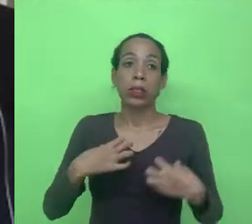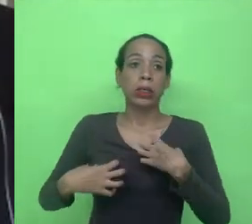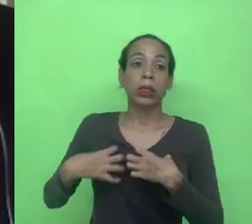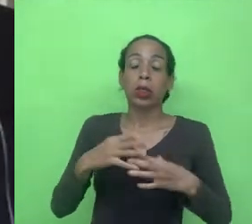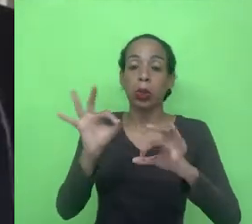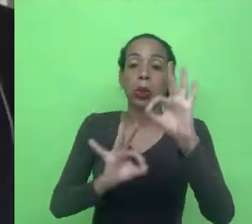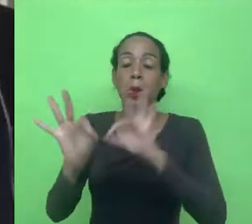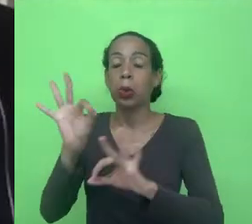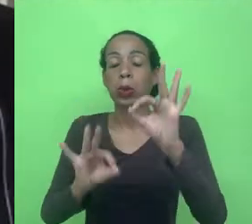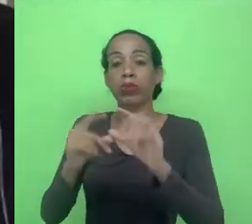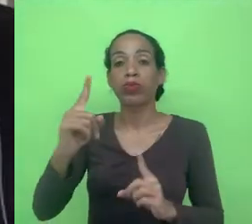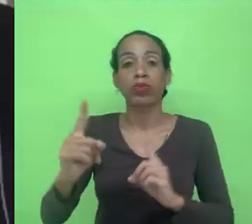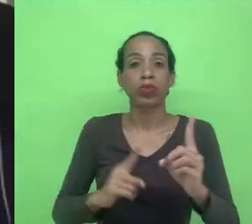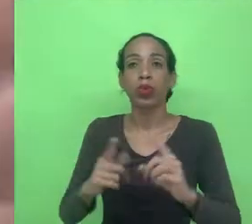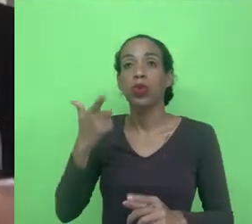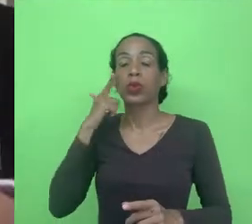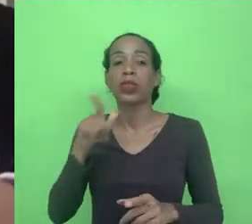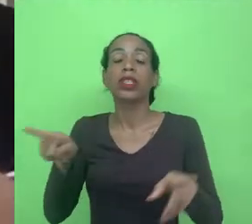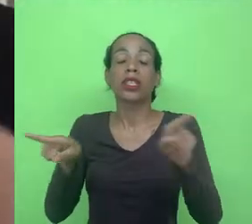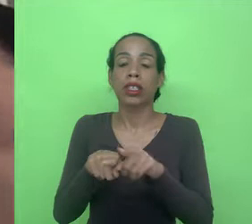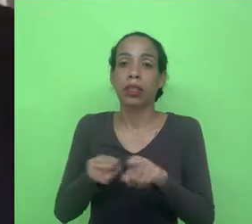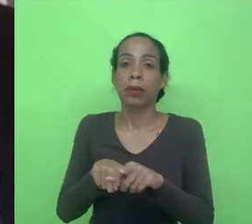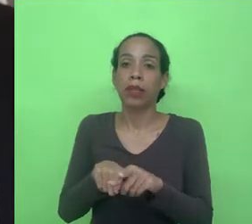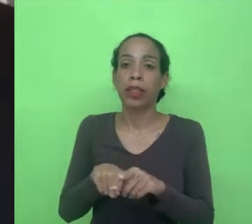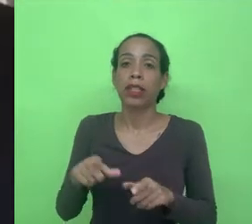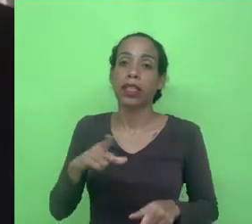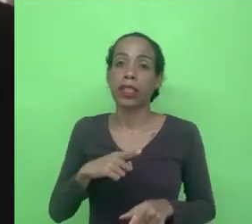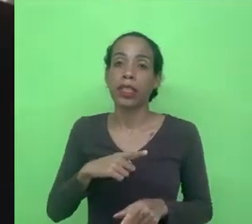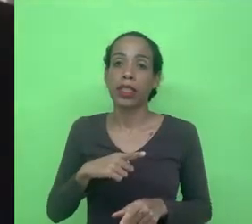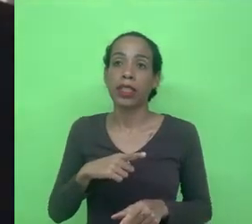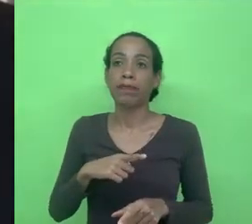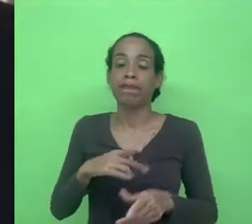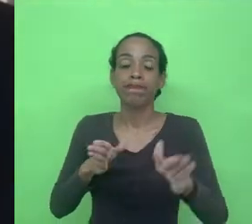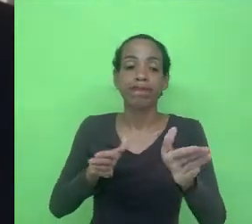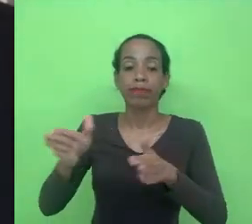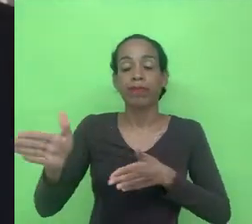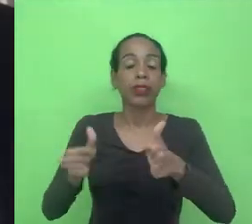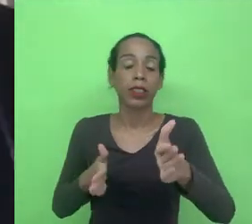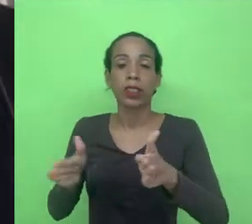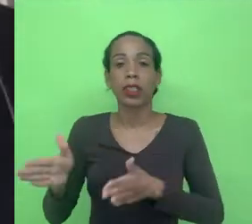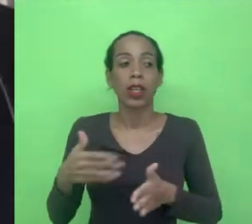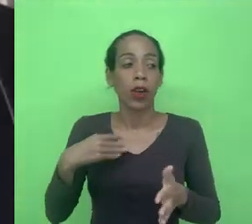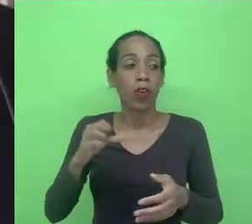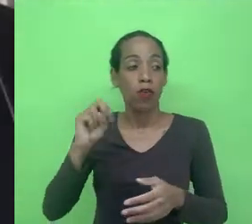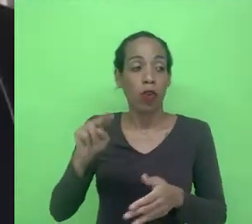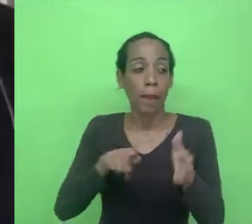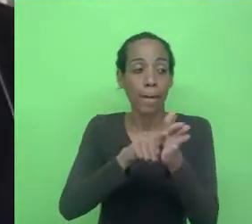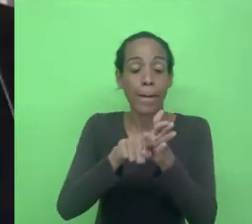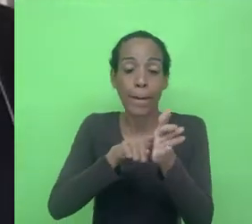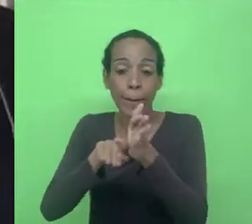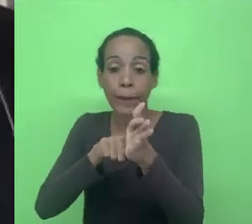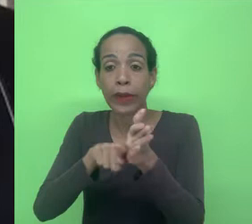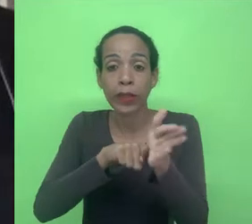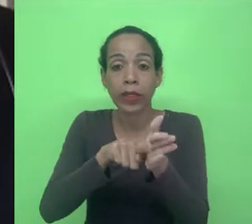trânsito daquela cidade vai funcionar também então são são mediadores então eu vou em busca dentro desse em busca desses